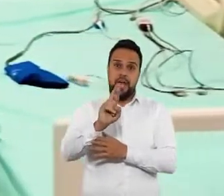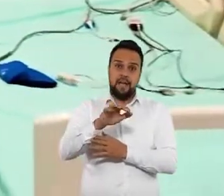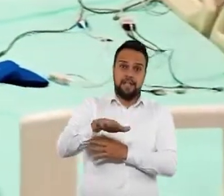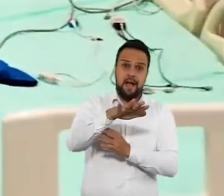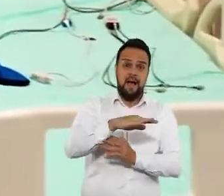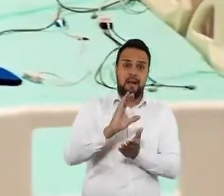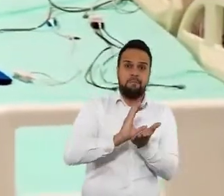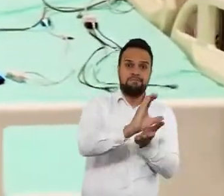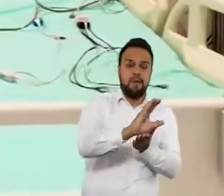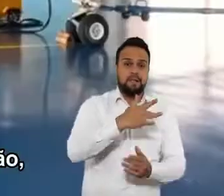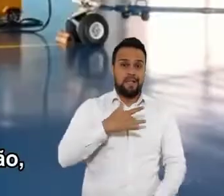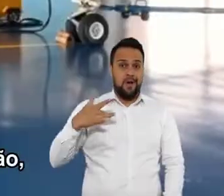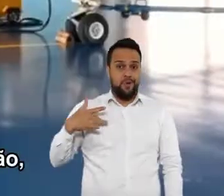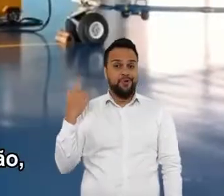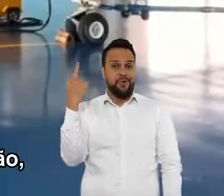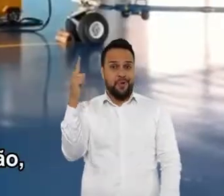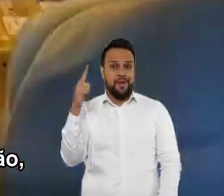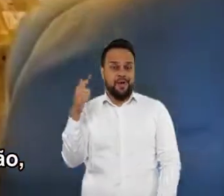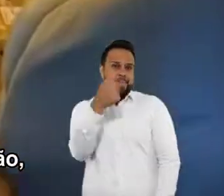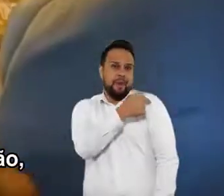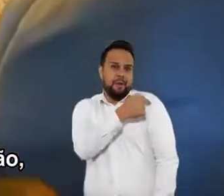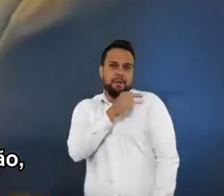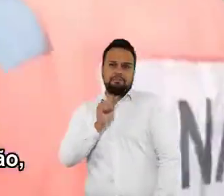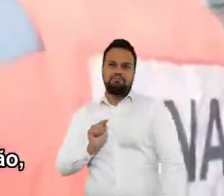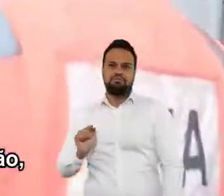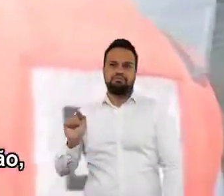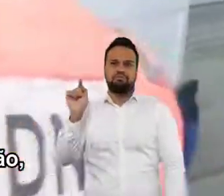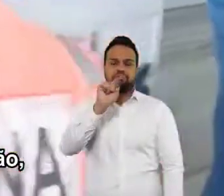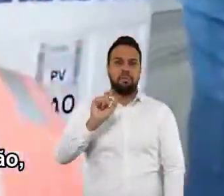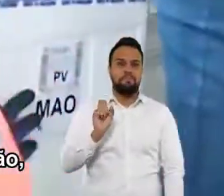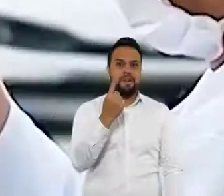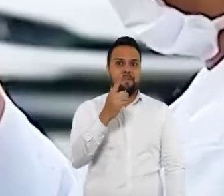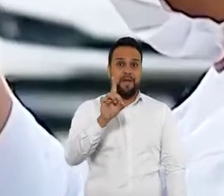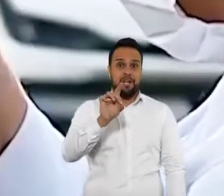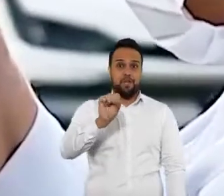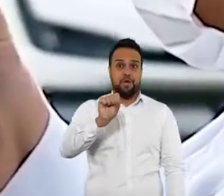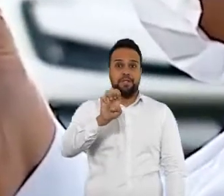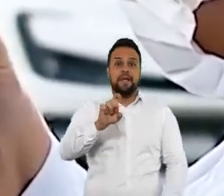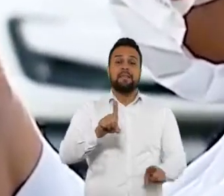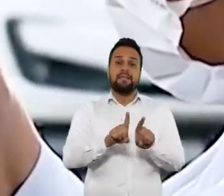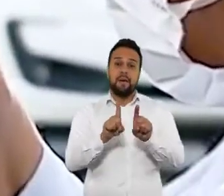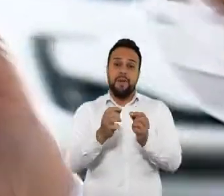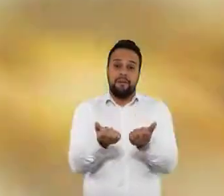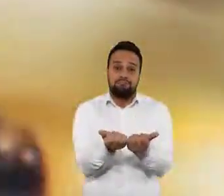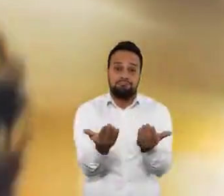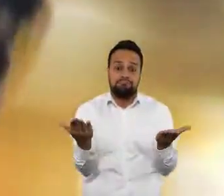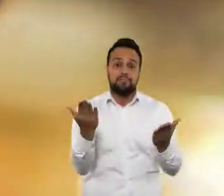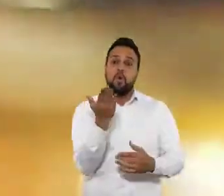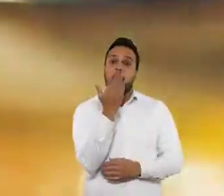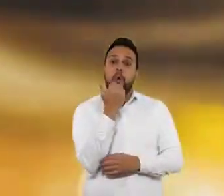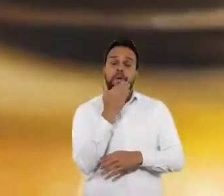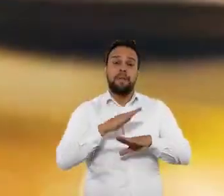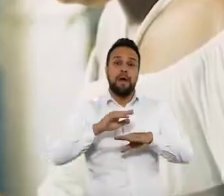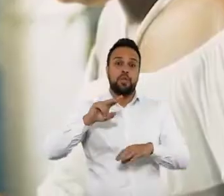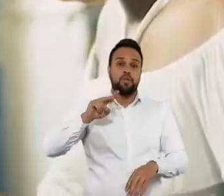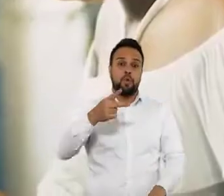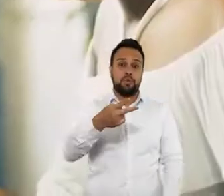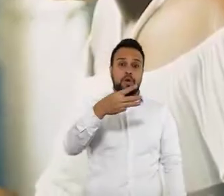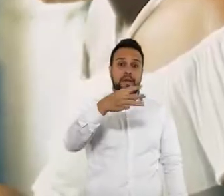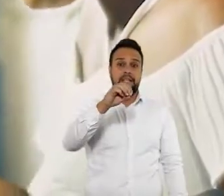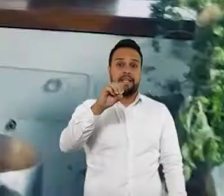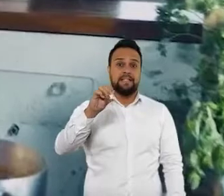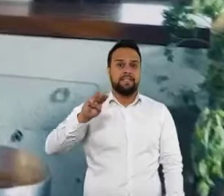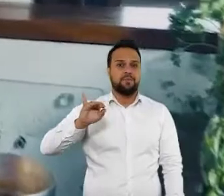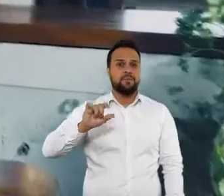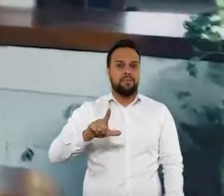saúde do povo goiano. E garantiu vacina para imunizar toda a população com pelo menos a primeira dose. Também levou comida à